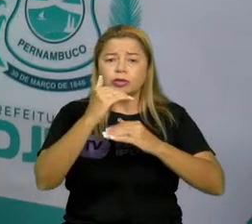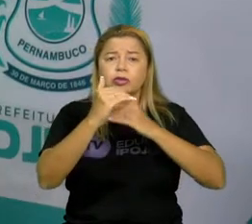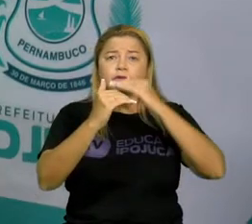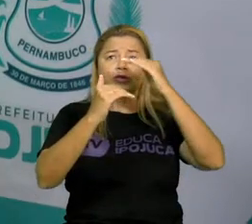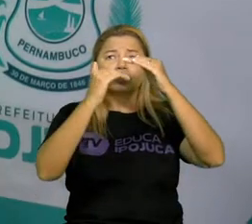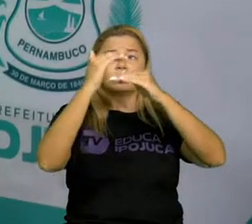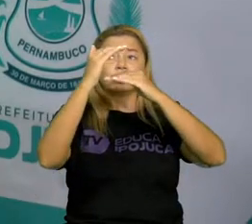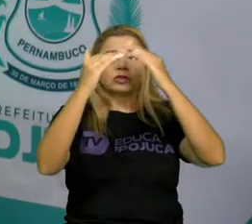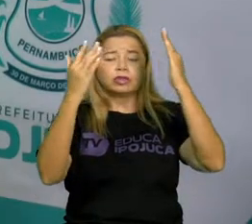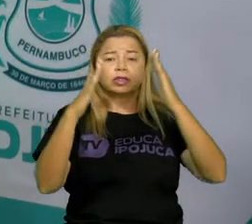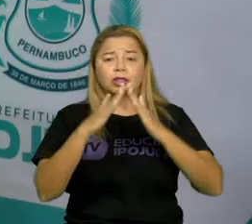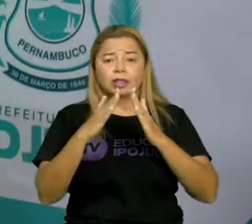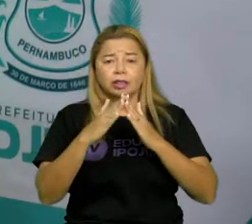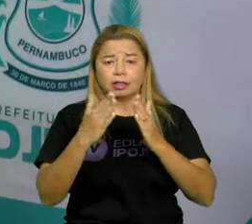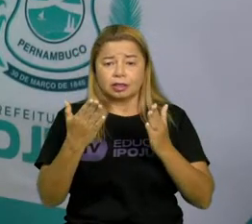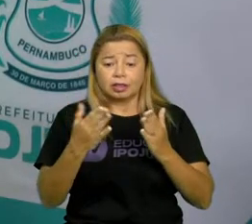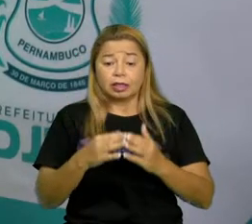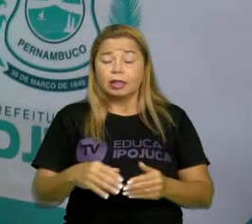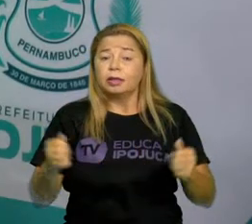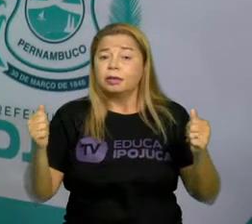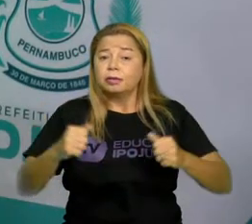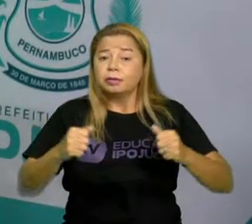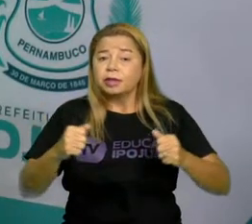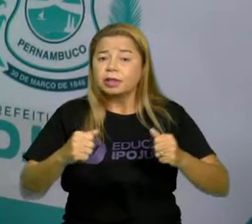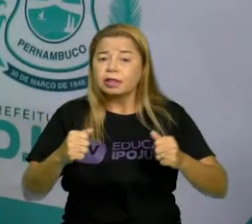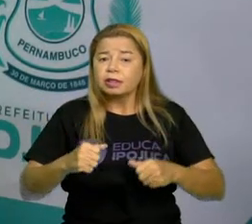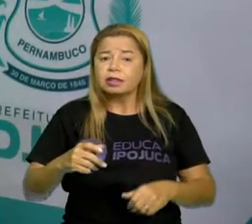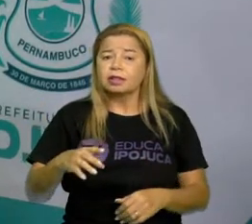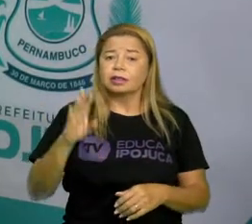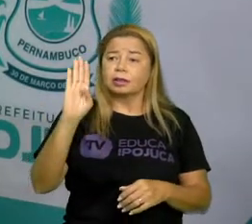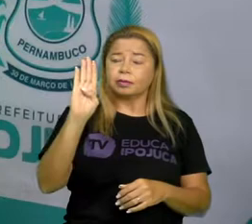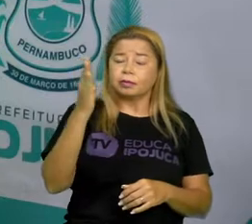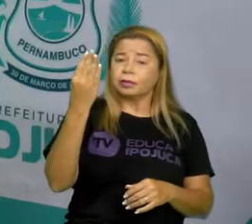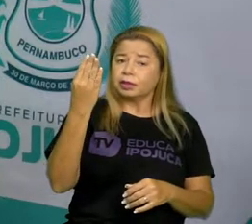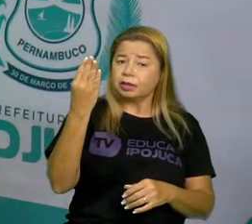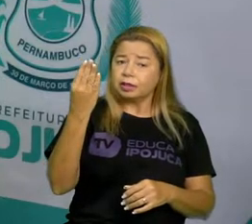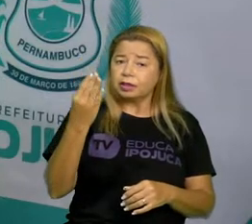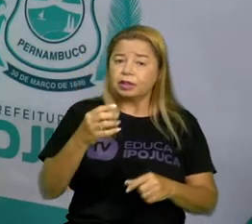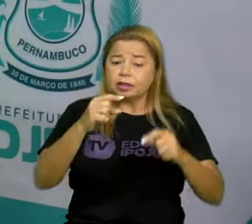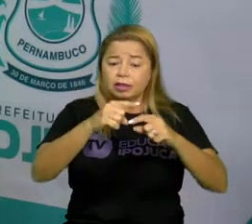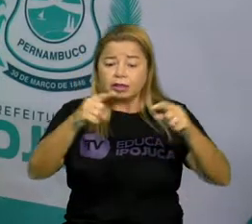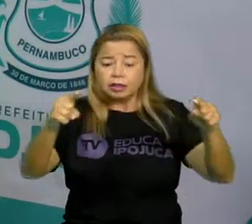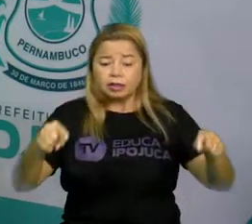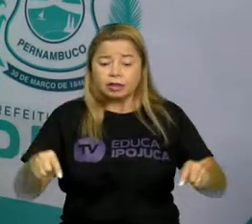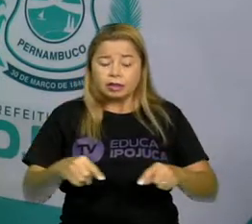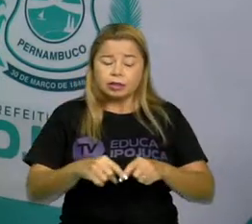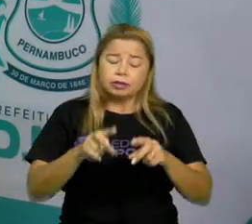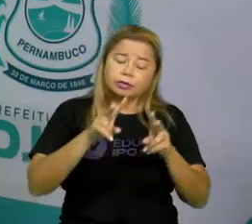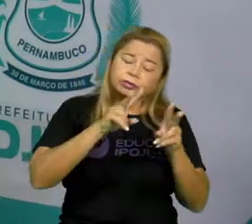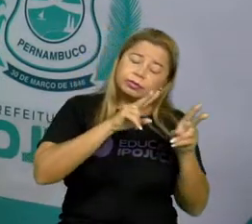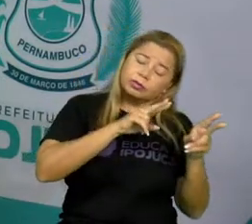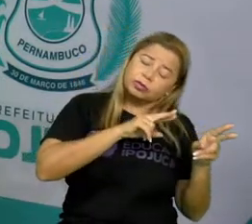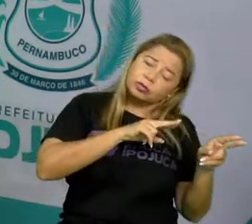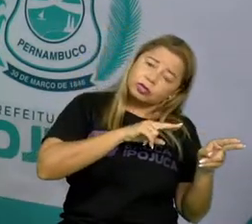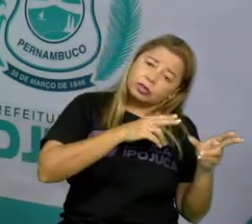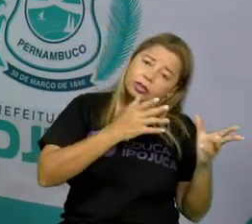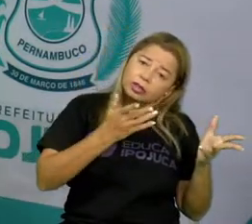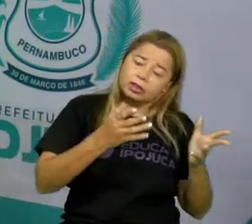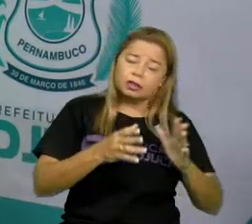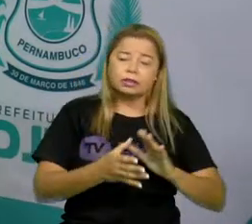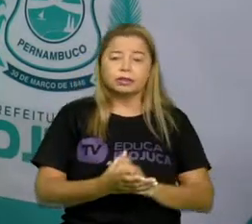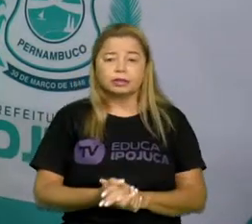banheiro, né? Isso. Quarto, cozinha, sala de estar, um terracinho, né? Assim.